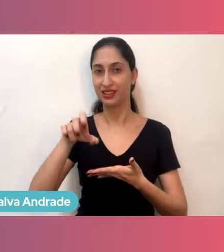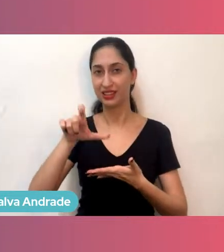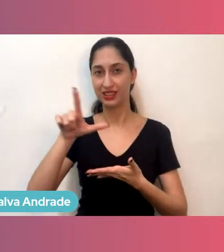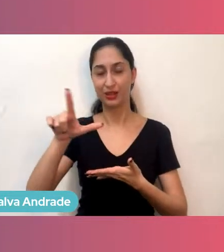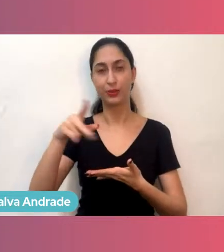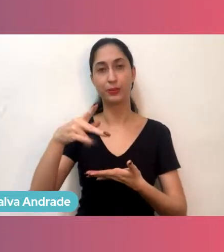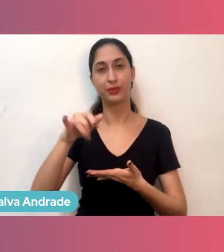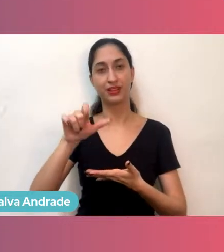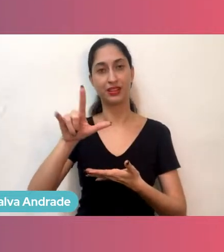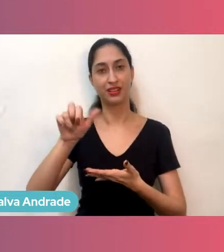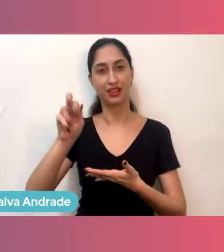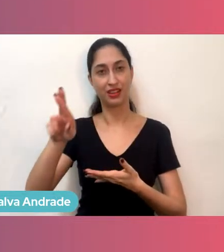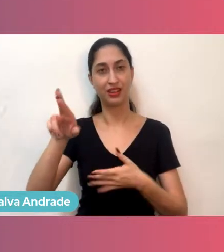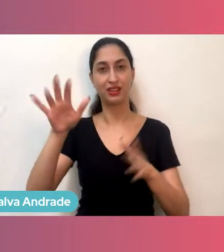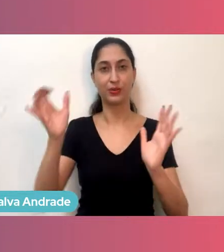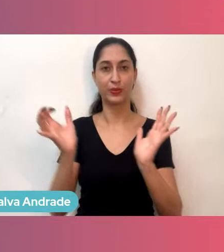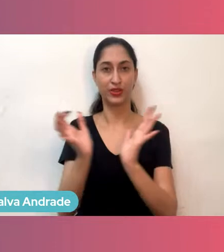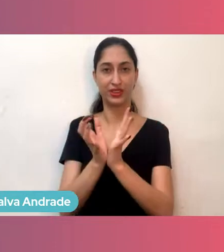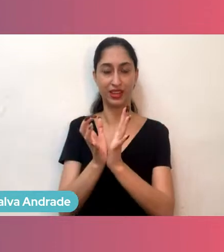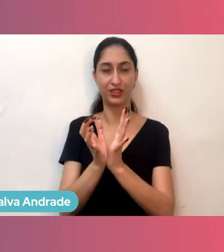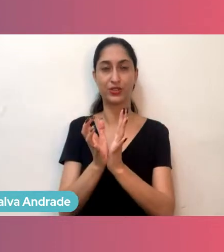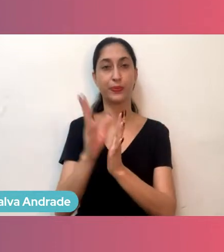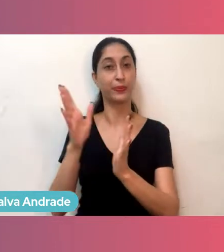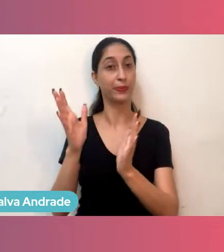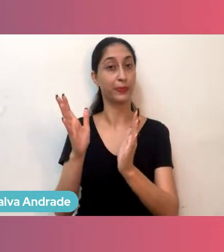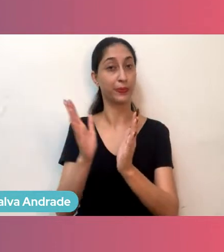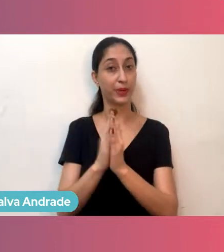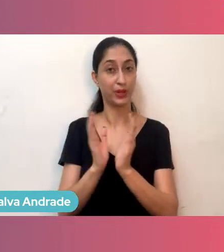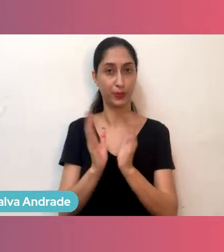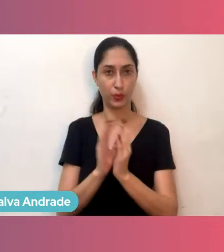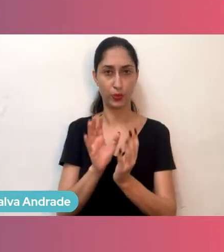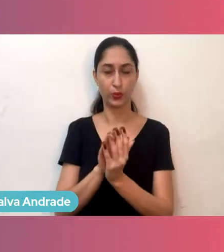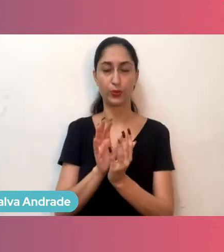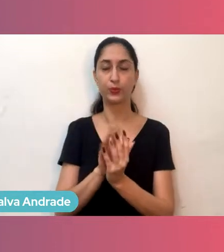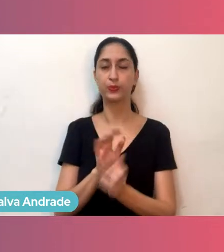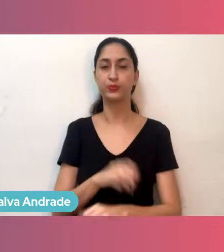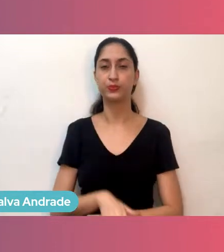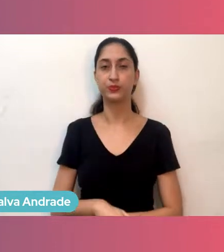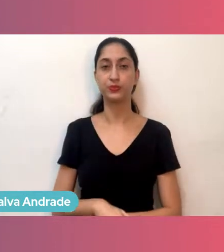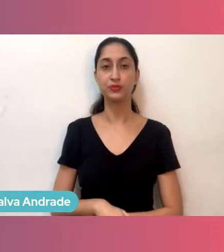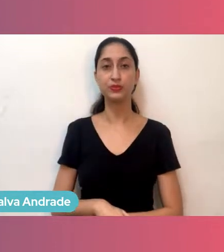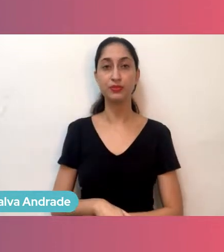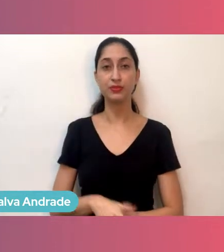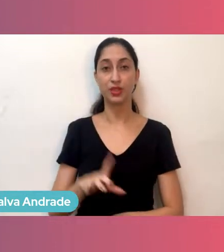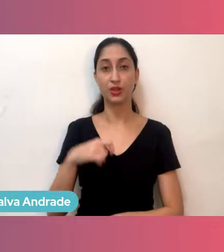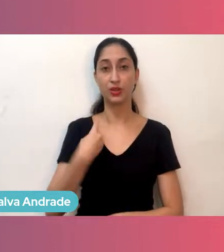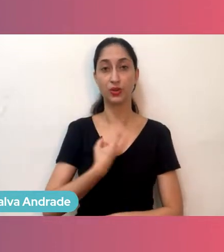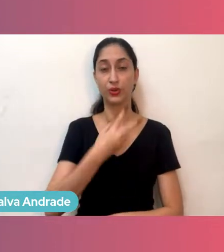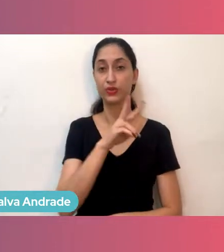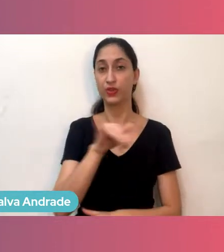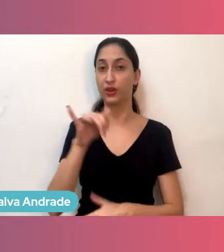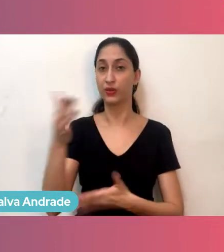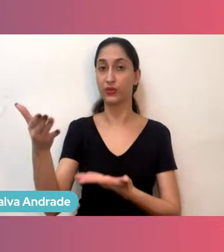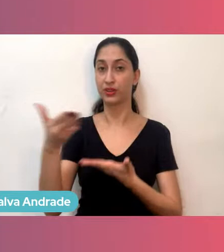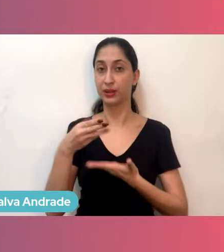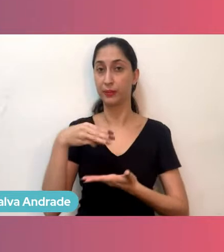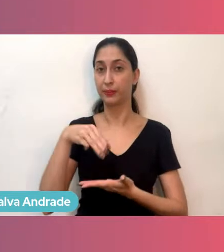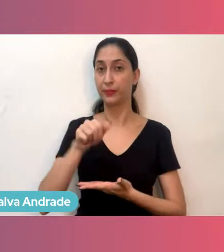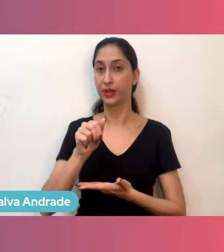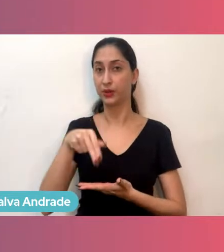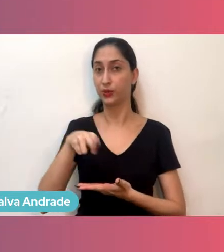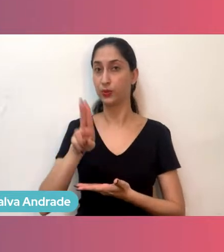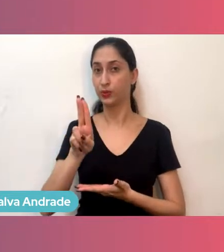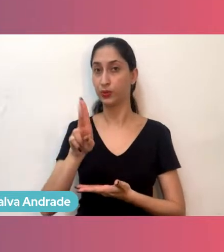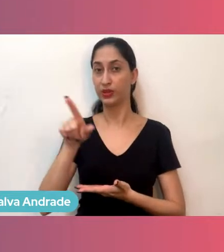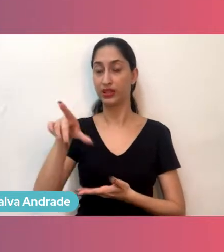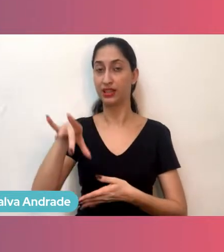ecossistema, da comunidade de Pernambuco. E para poder mediar esse painel, a gente vai chamar aqui a Manu. E a Manu é